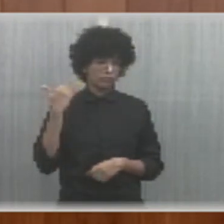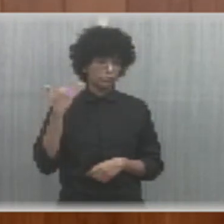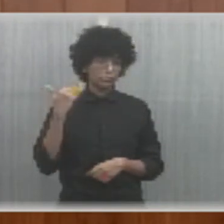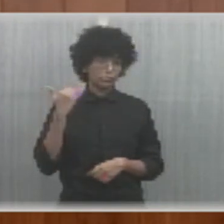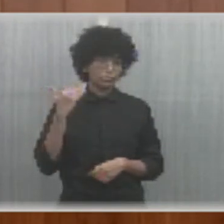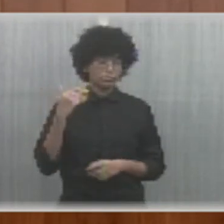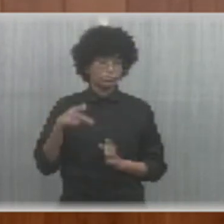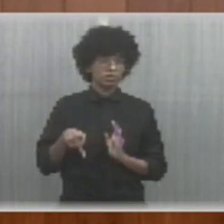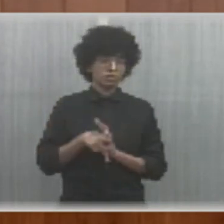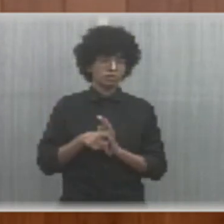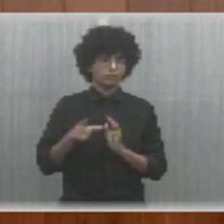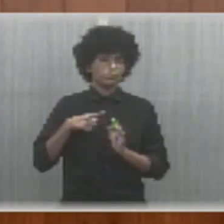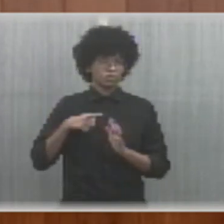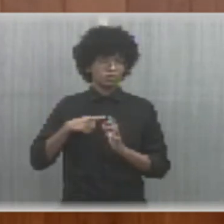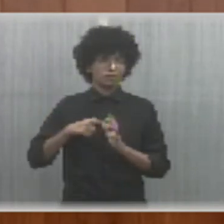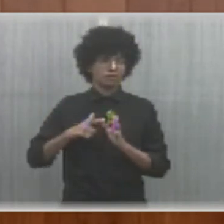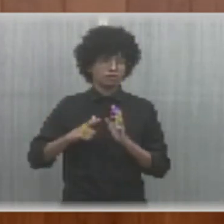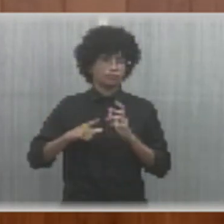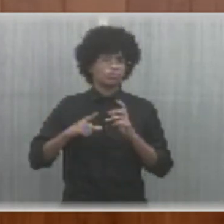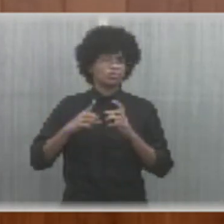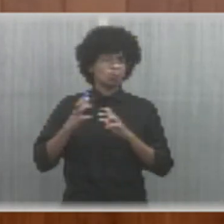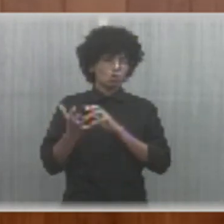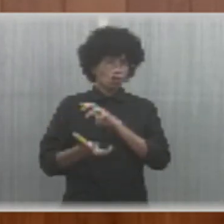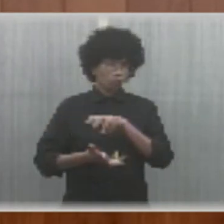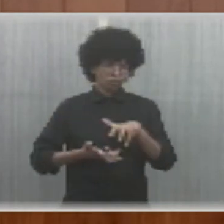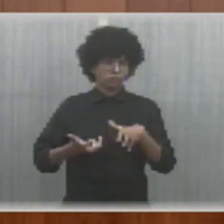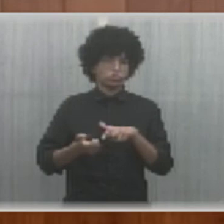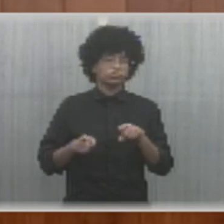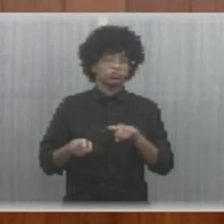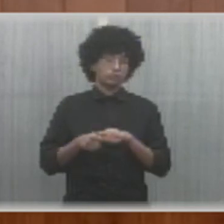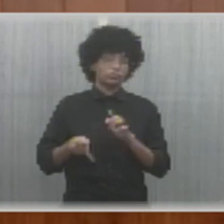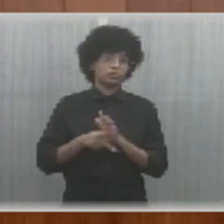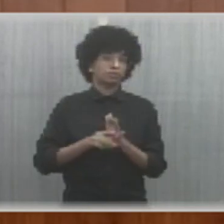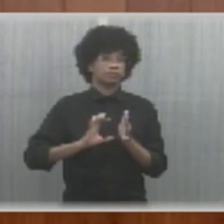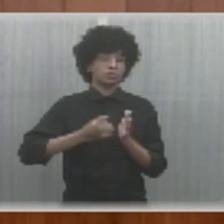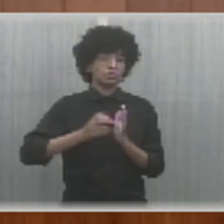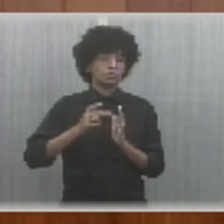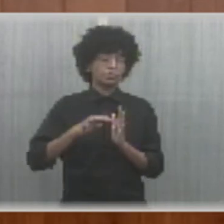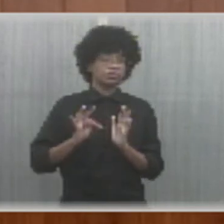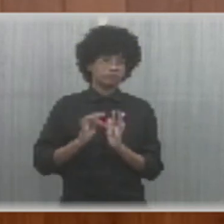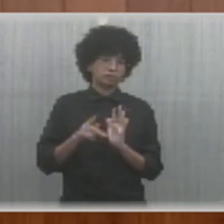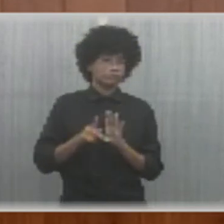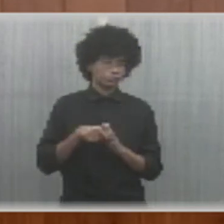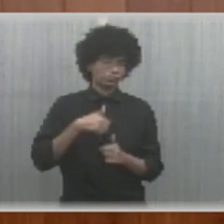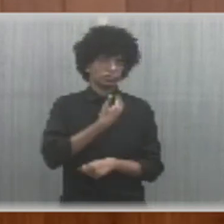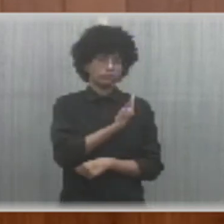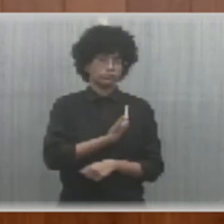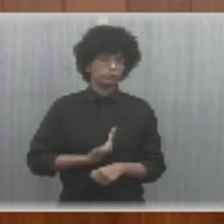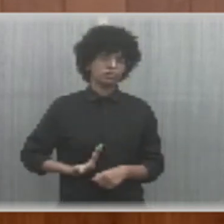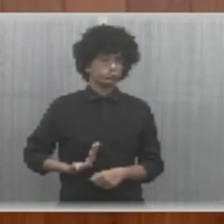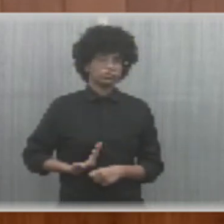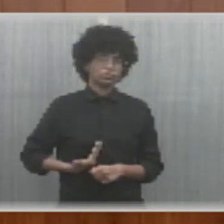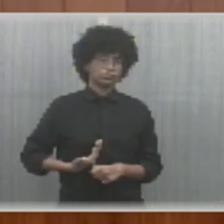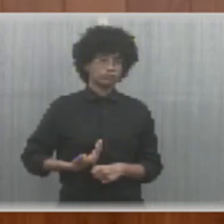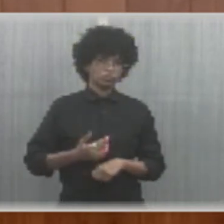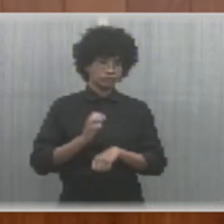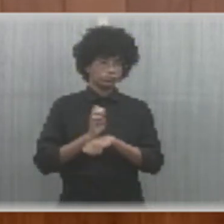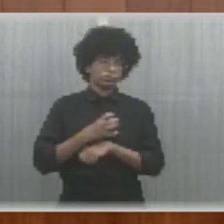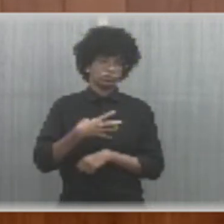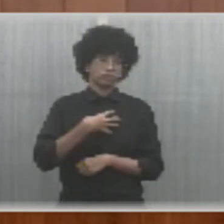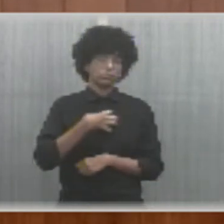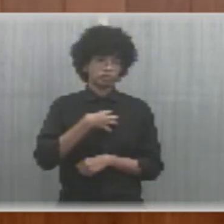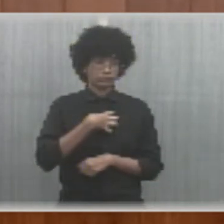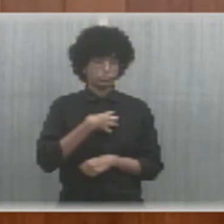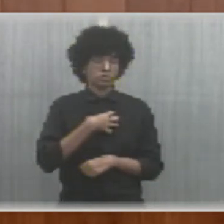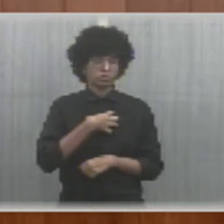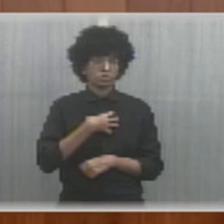escândalo, era o governador da Bahia, do Partido dos Trabalhadores, mas era o governador da Bahia. E teria dito, e